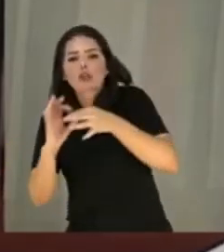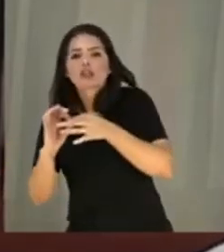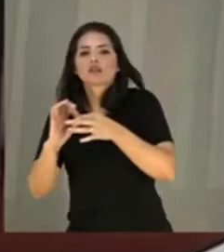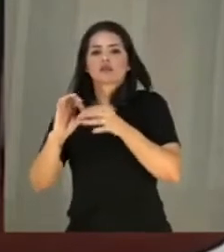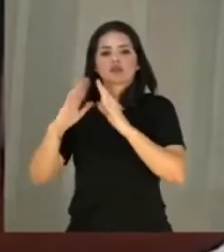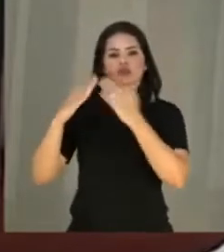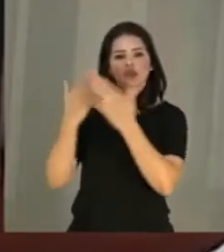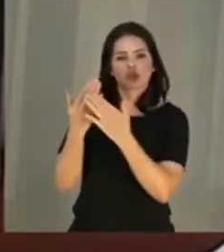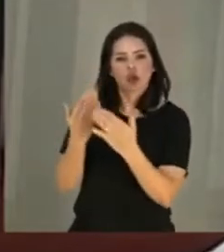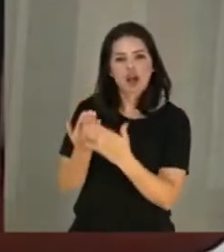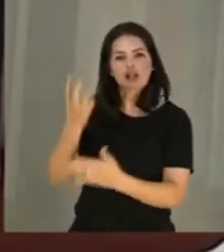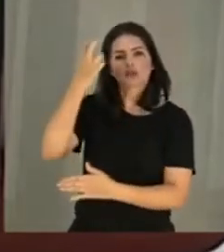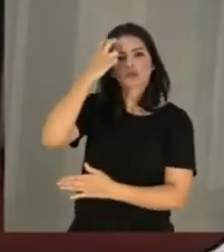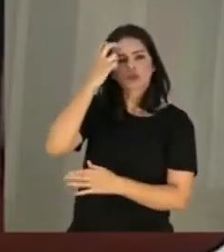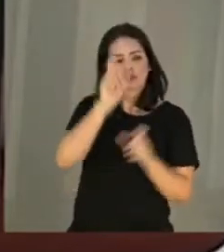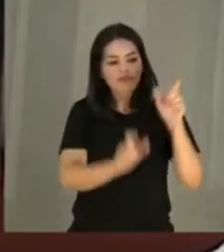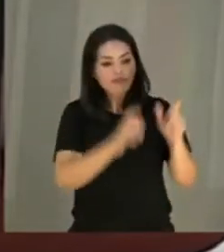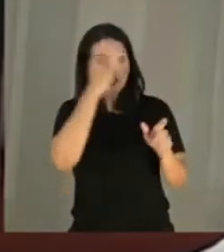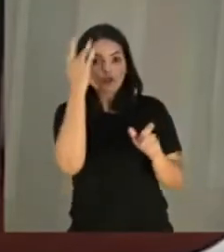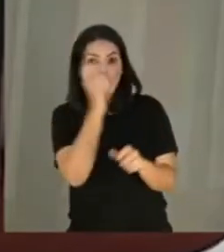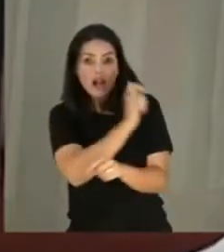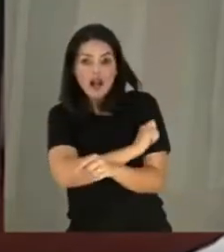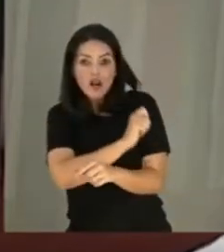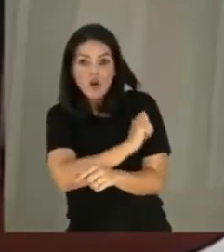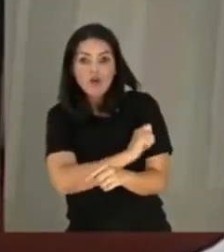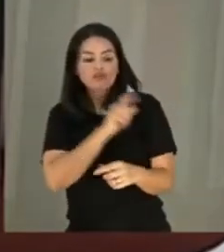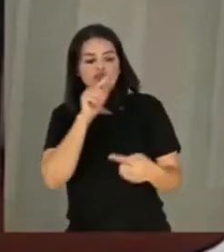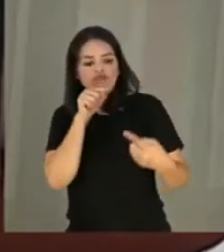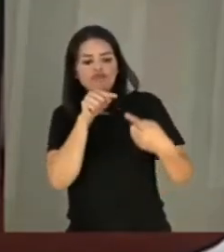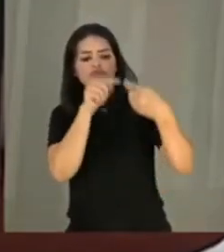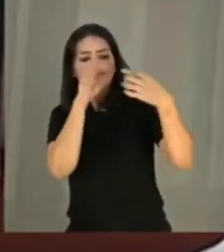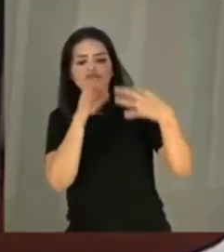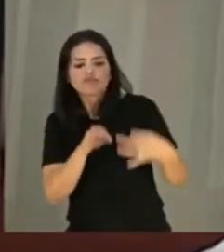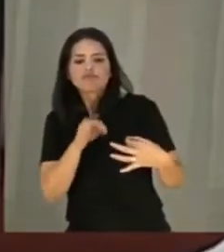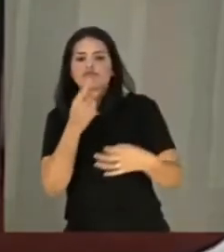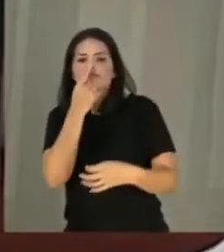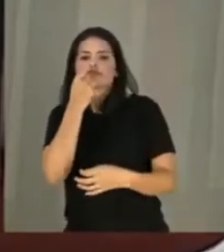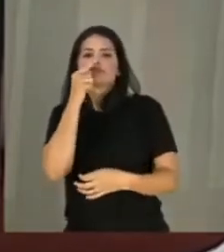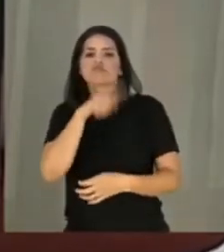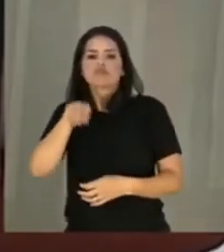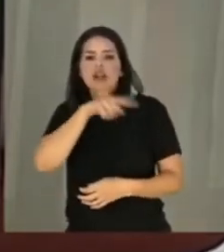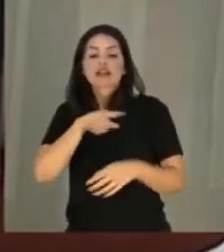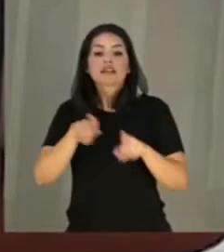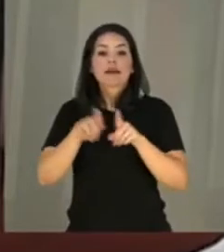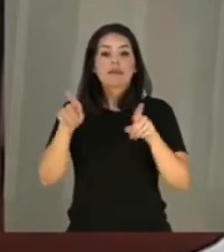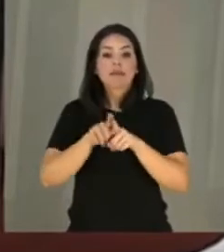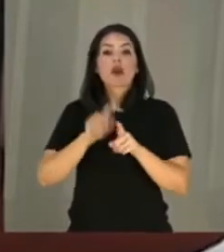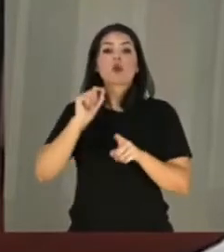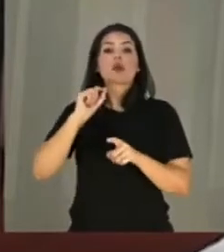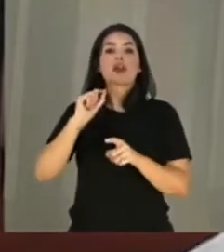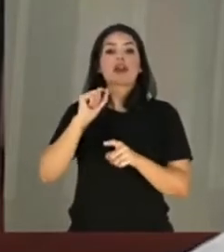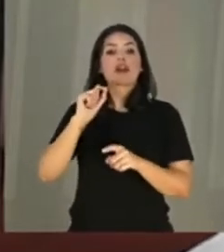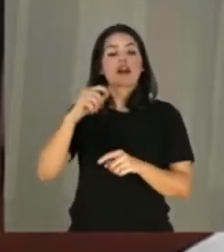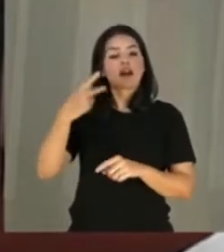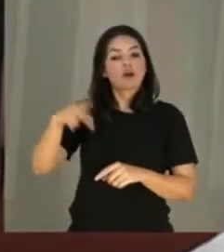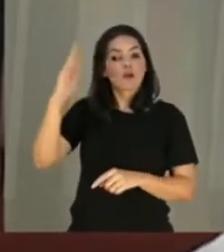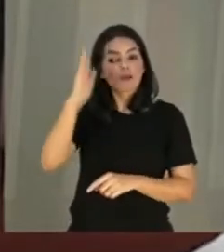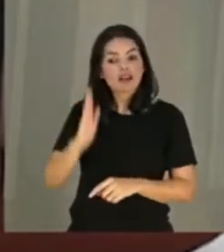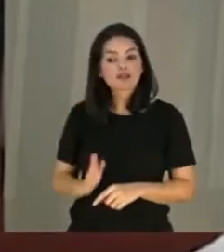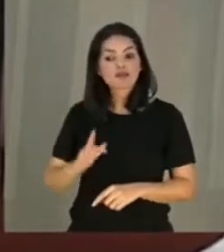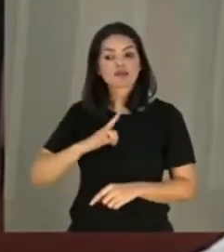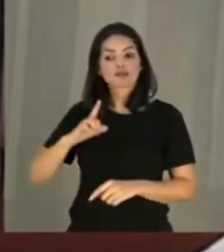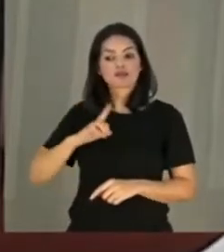culturas escolares, aos sujeitos da escola e cumpre lembrar também, principalmente em cenário em que temos lidado com questionamentos